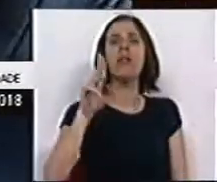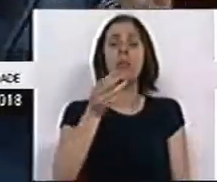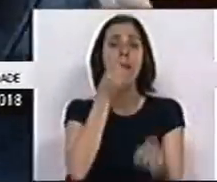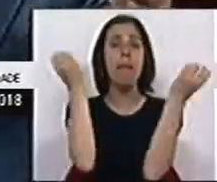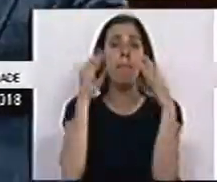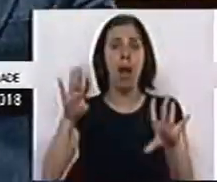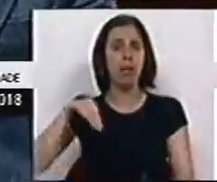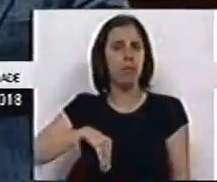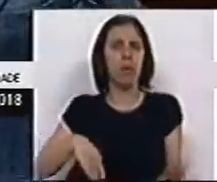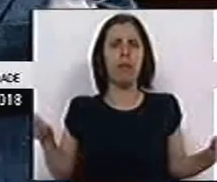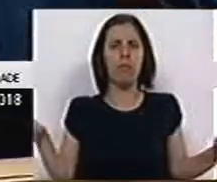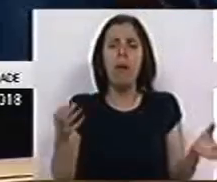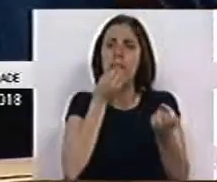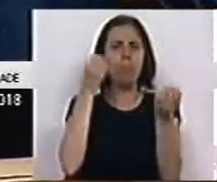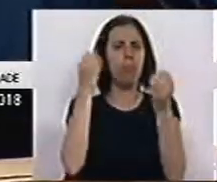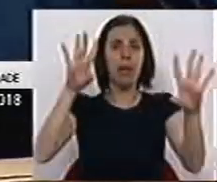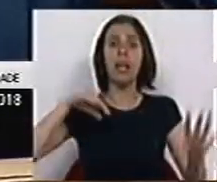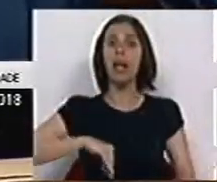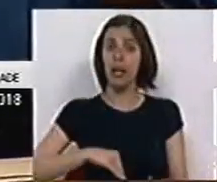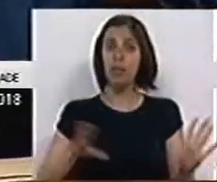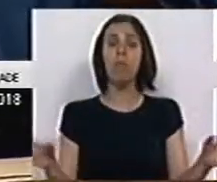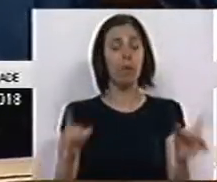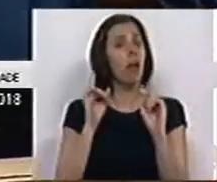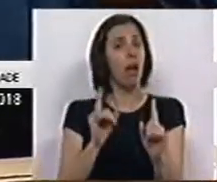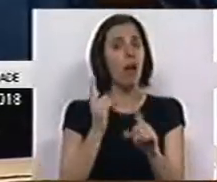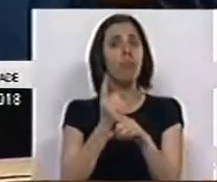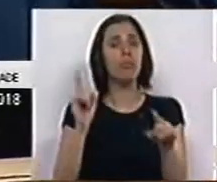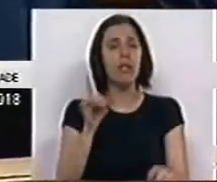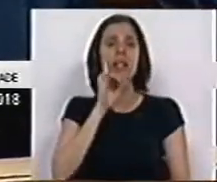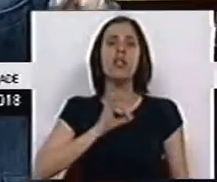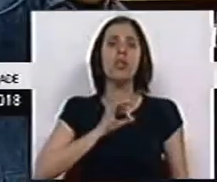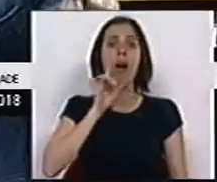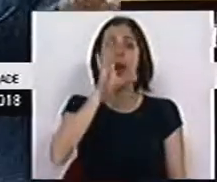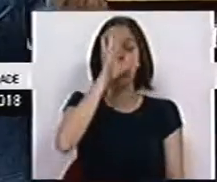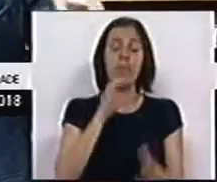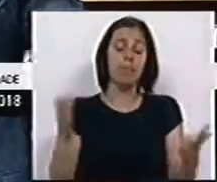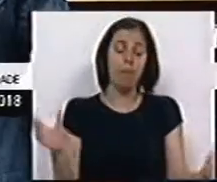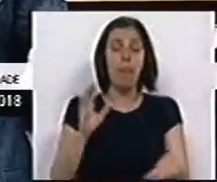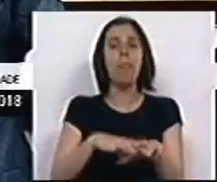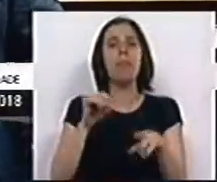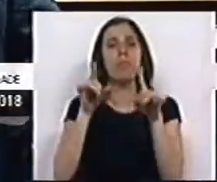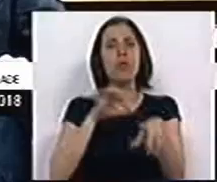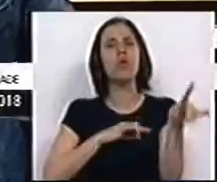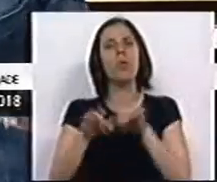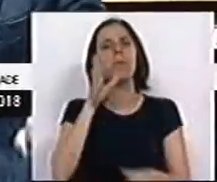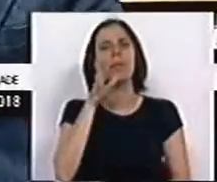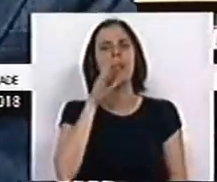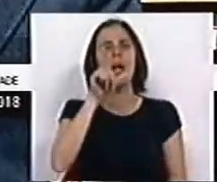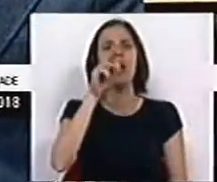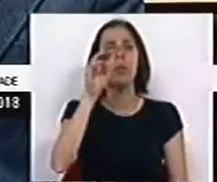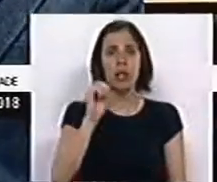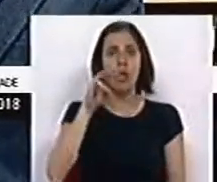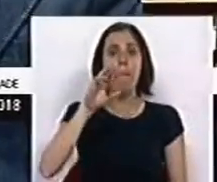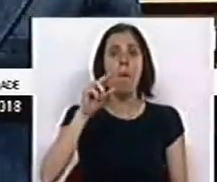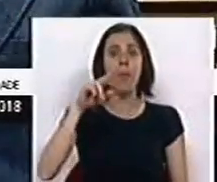perda de rendimento. Perda de rendimento. E é exatamente por isso, Sra. Ministra, é exatamente por isso, Sr. Deputado Luís Montenegro,